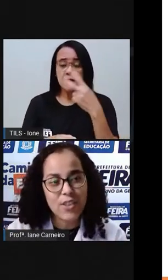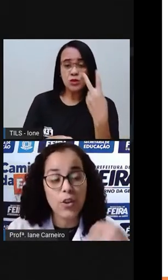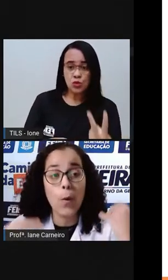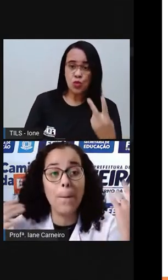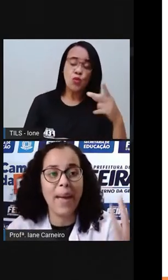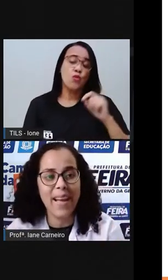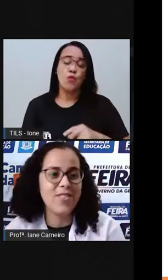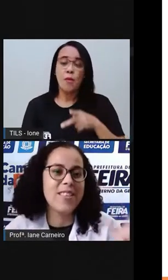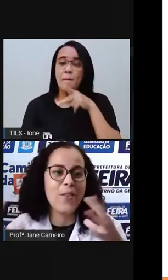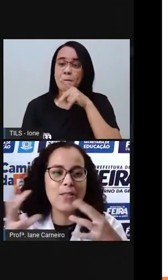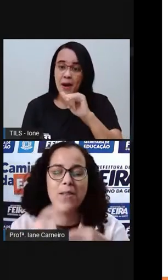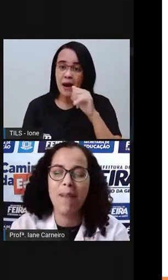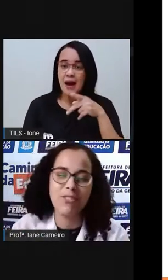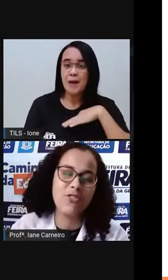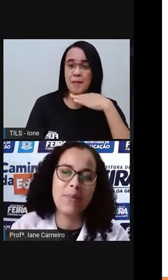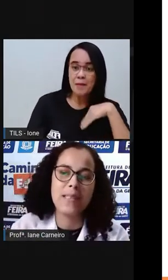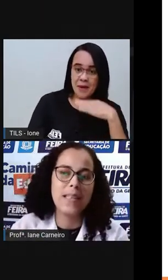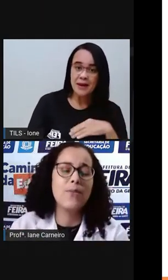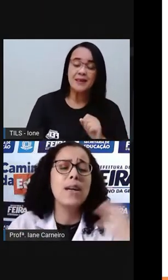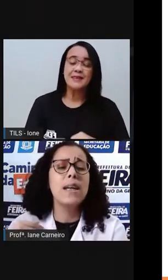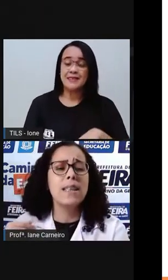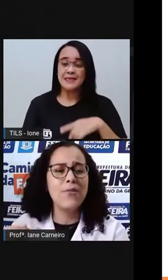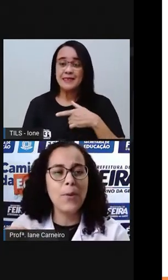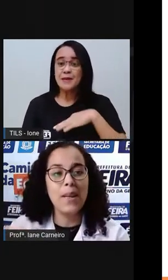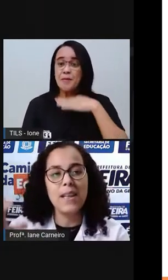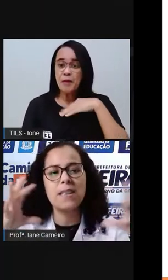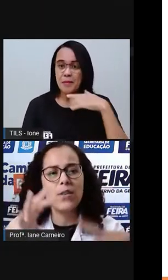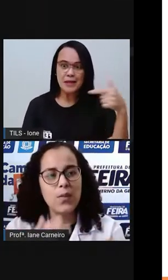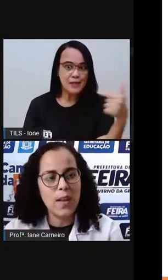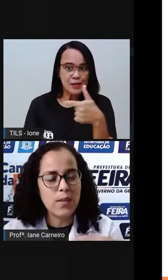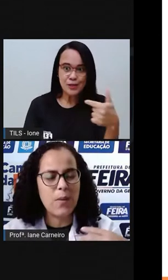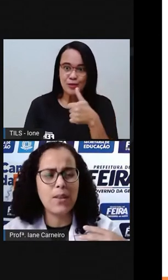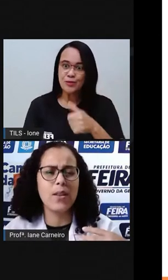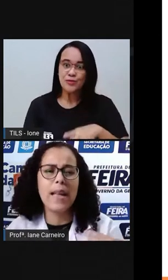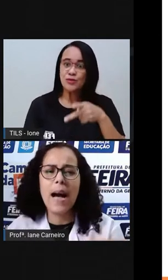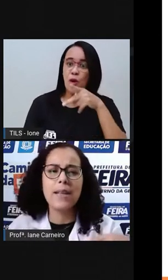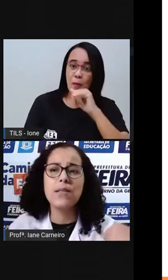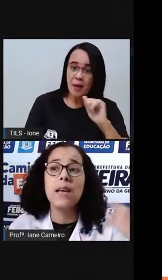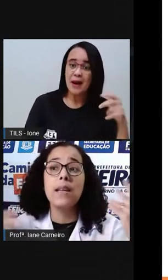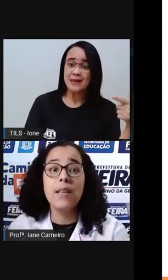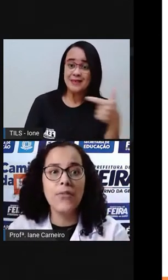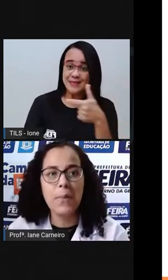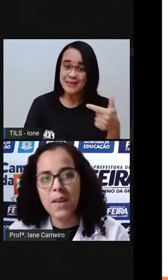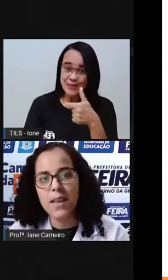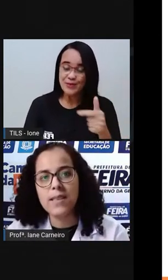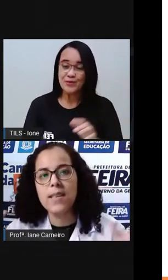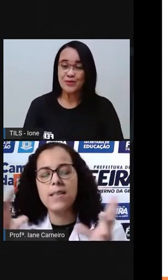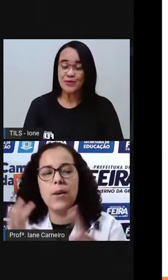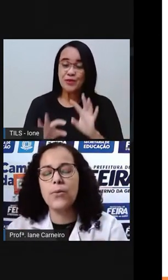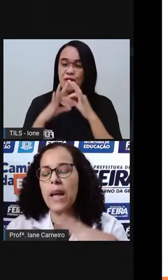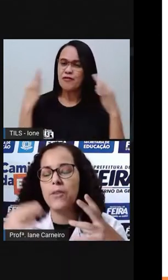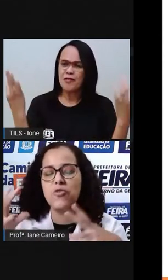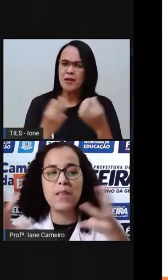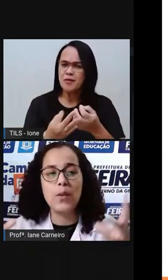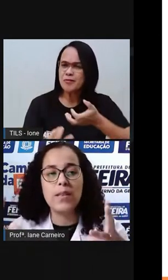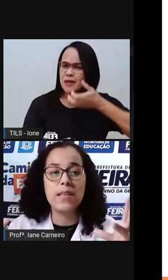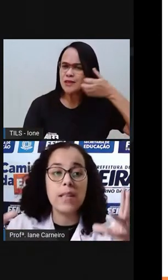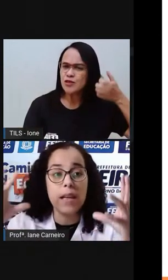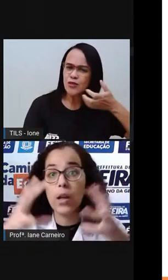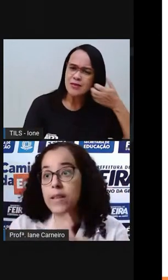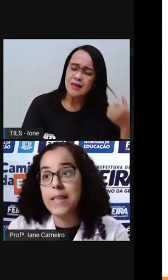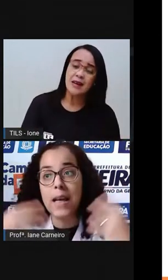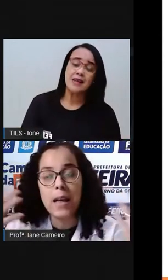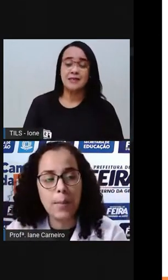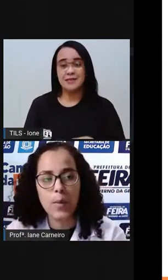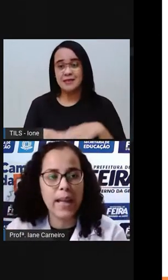padrasta, com pets, com animais de estimação. Tem famílias que os filhos são adotados. Tem famílias de pessoas que